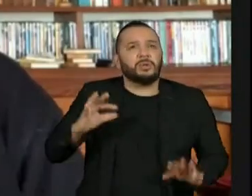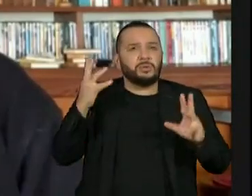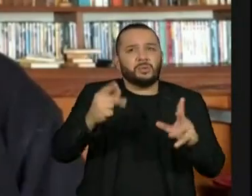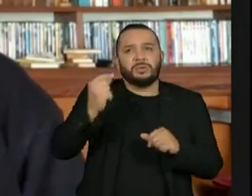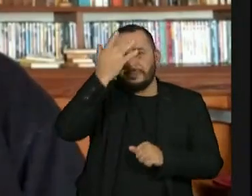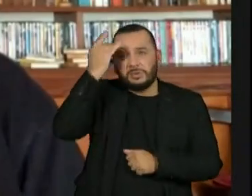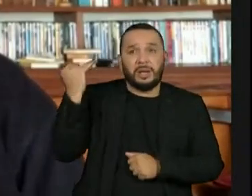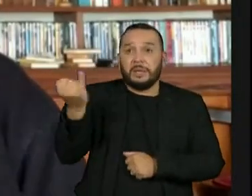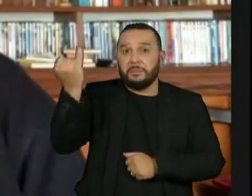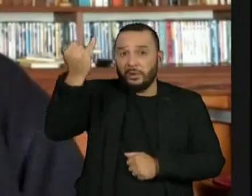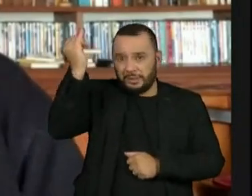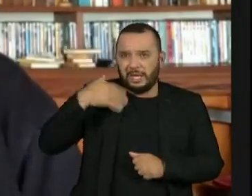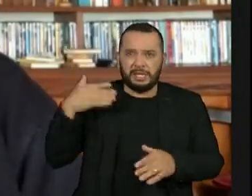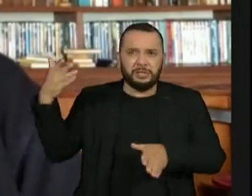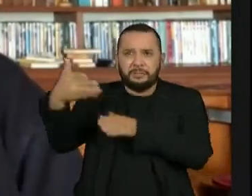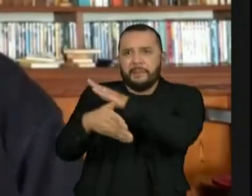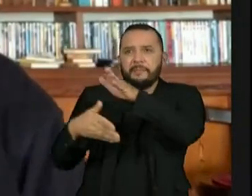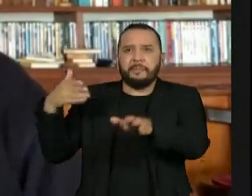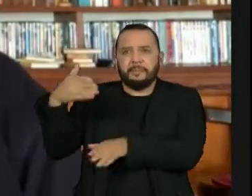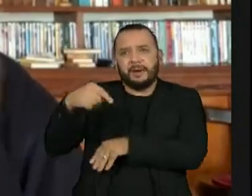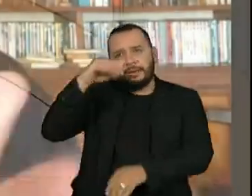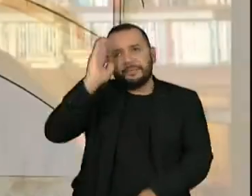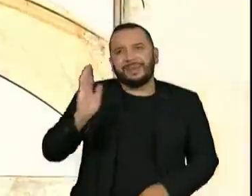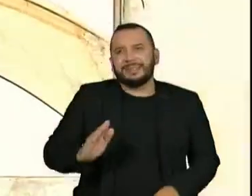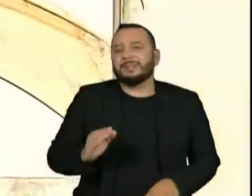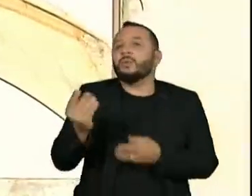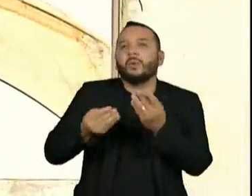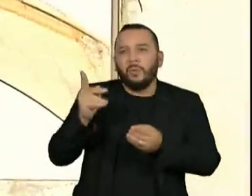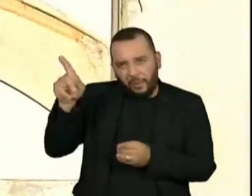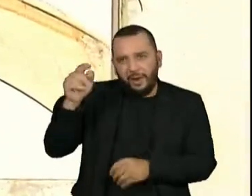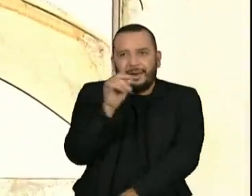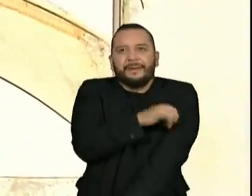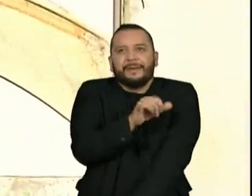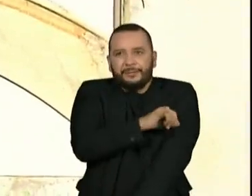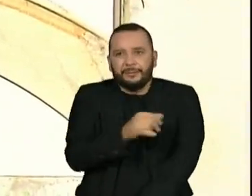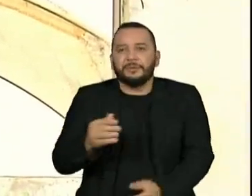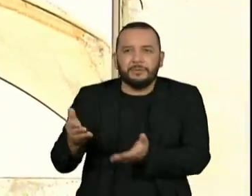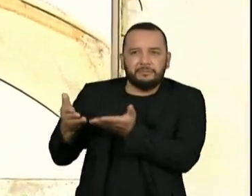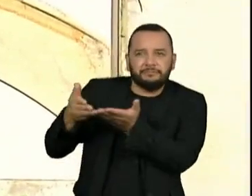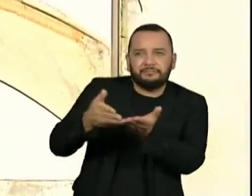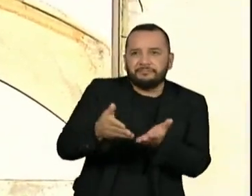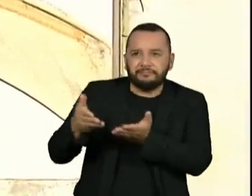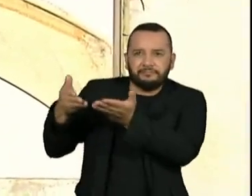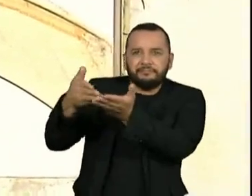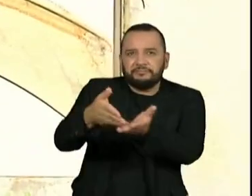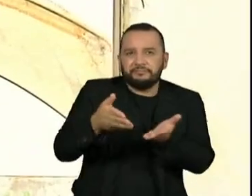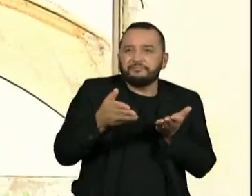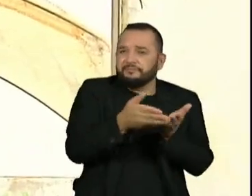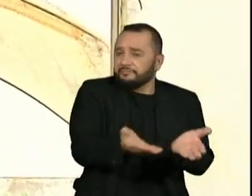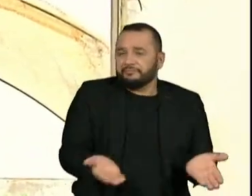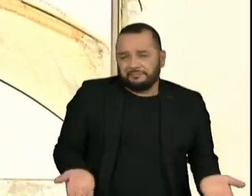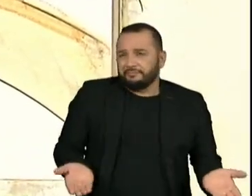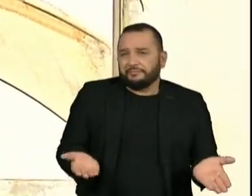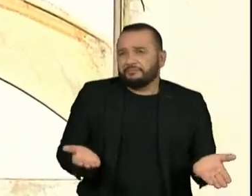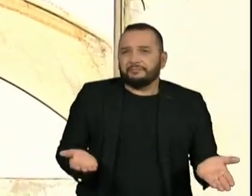importantes de fora entravam no Brasil pelo Rio e no Rio ficavam, porque na verdade não tinha motivo para ir para outro lugar.